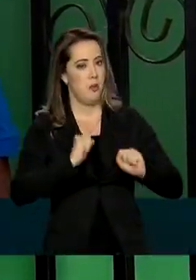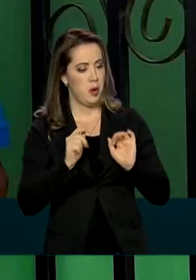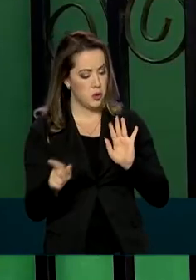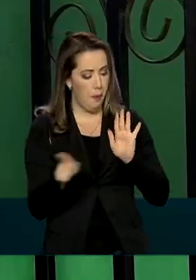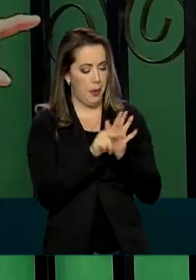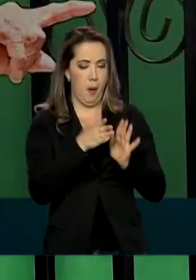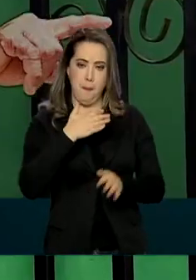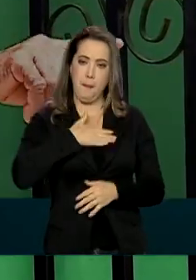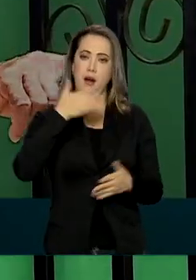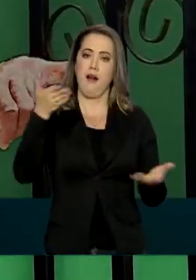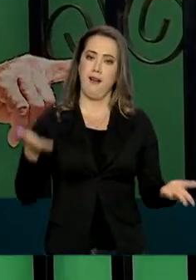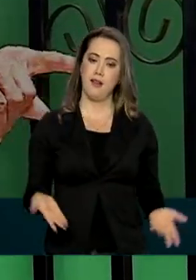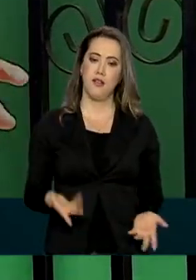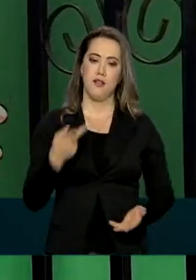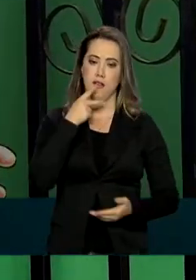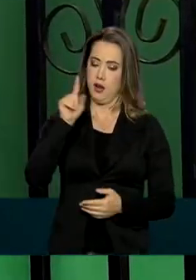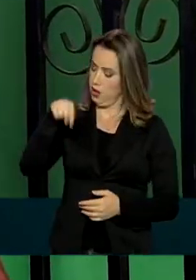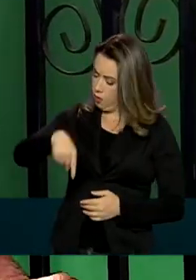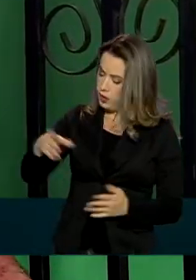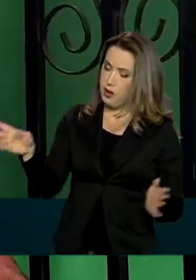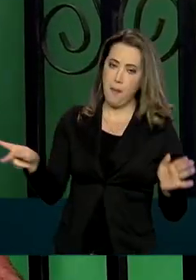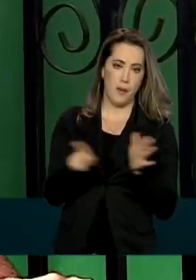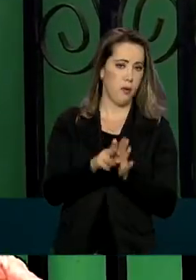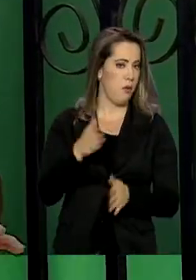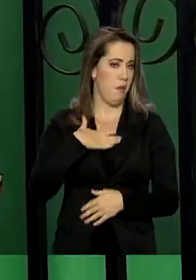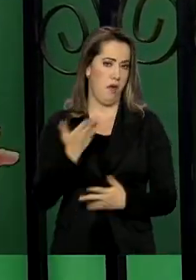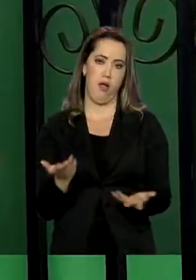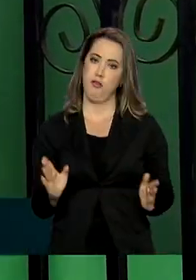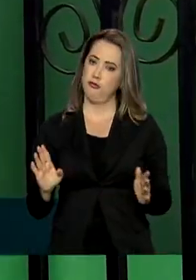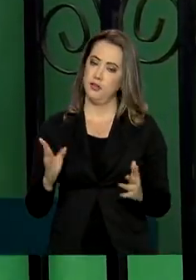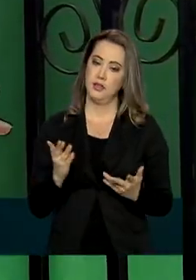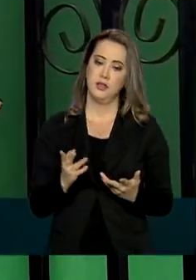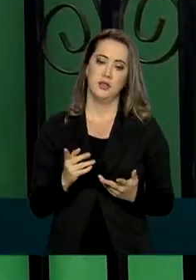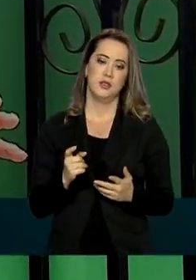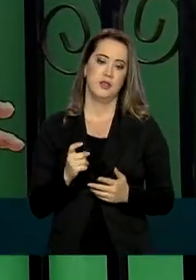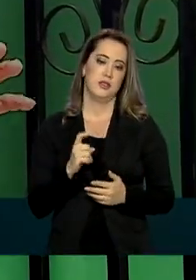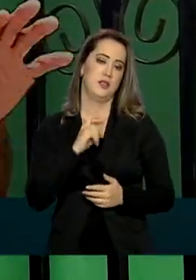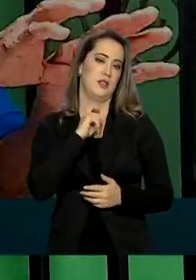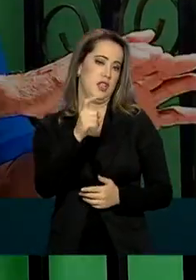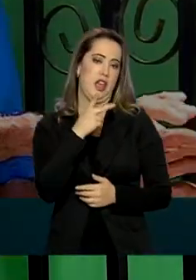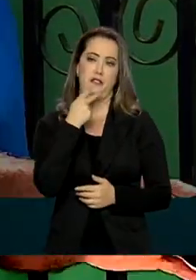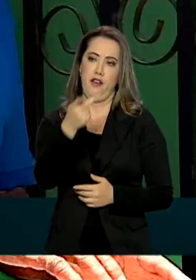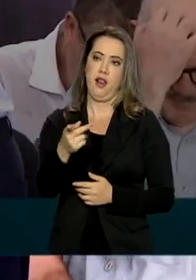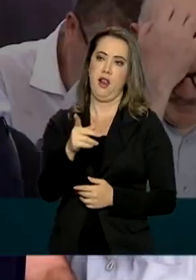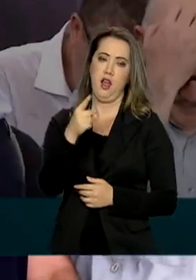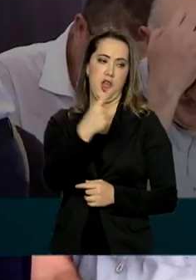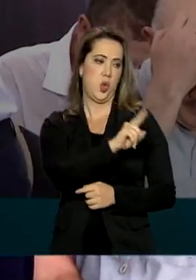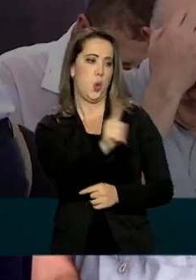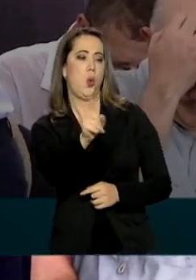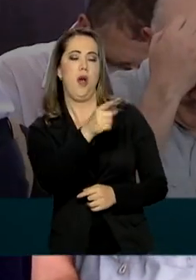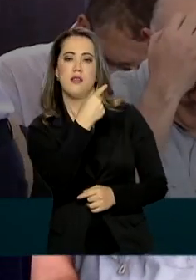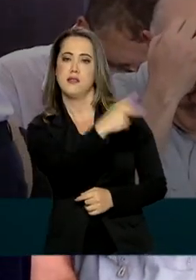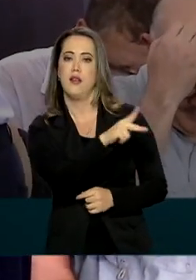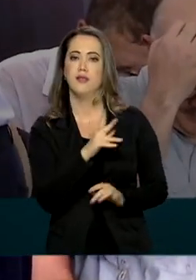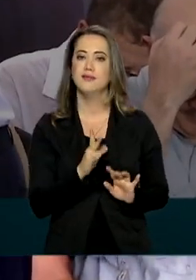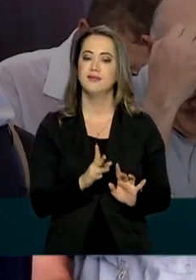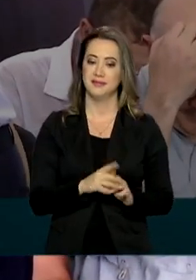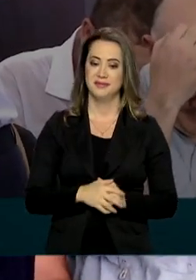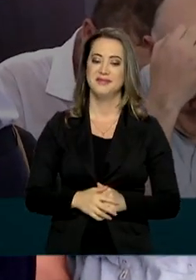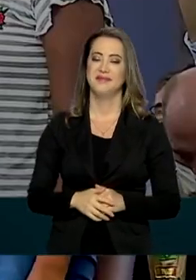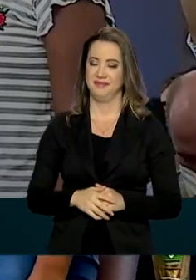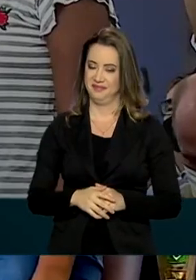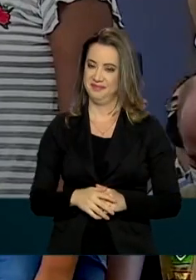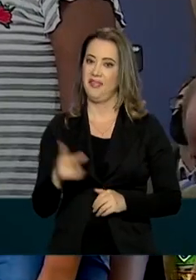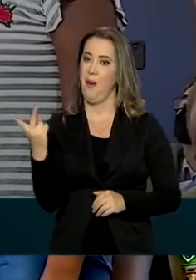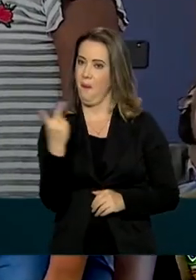Eu posso dizer não, não entra aqui que isso aqui é meu. Aí ninguém vai dizer não, não é teu. O casal e outras 60